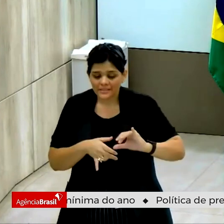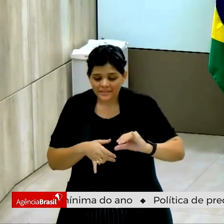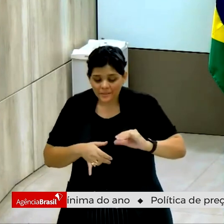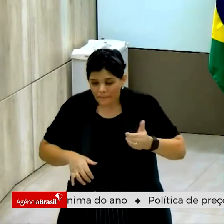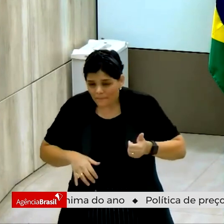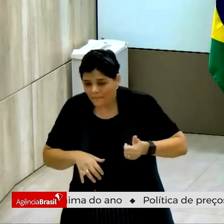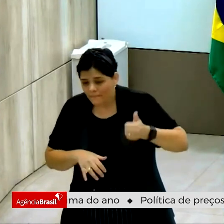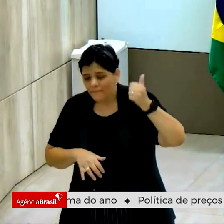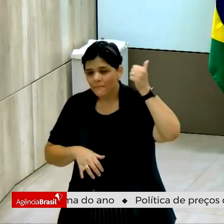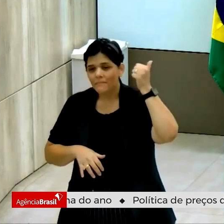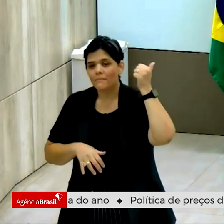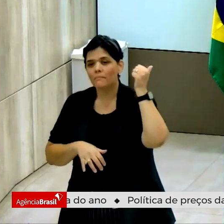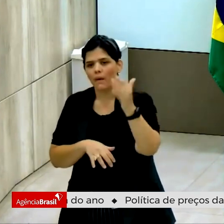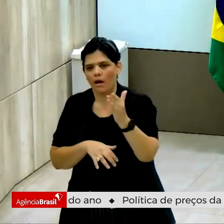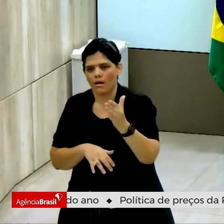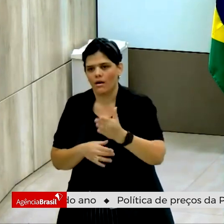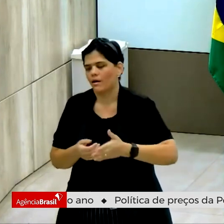revertida em benefício para a população.